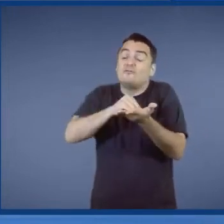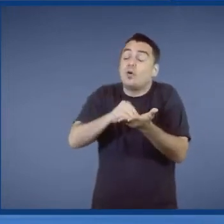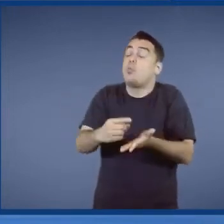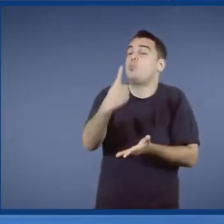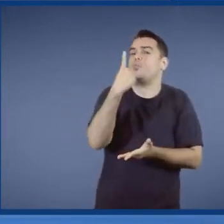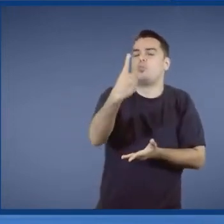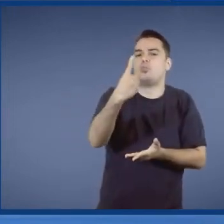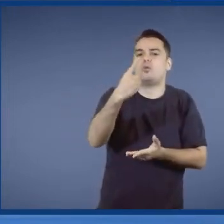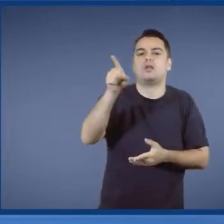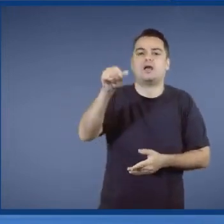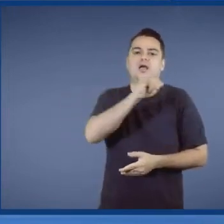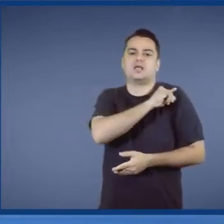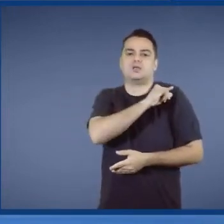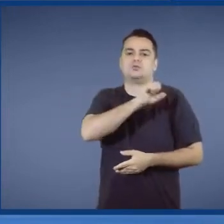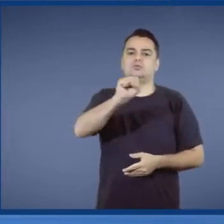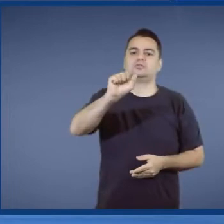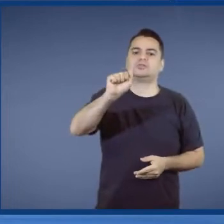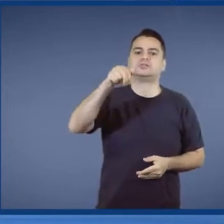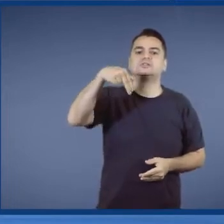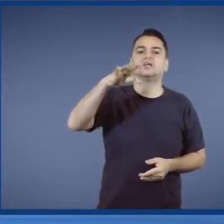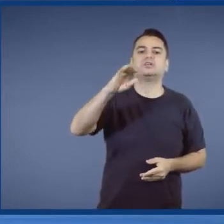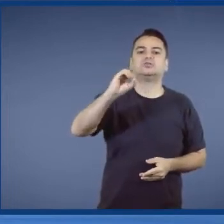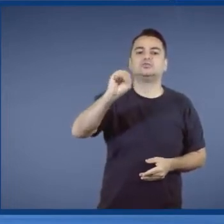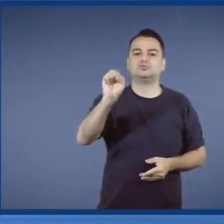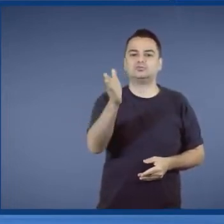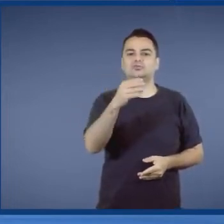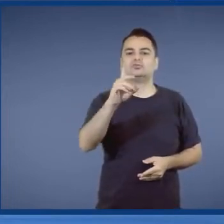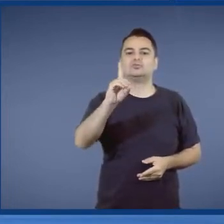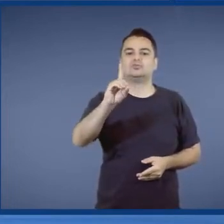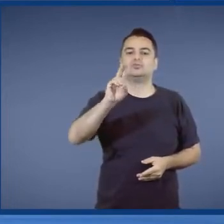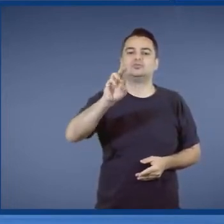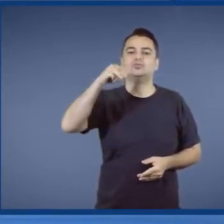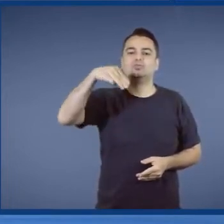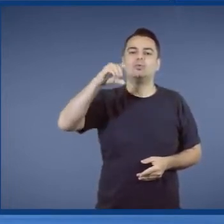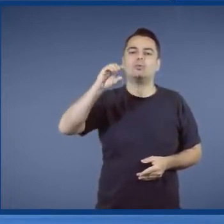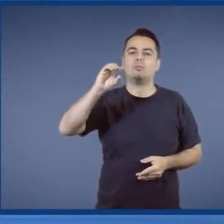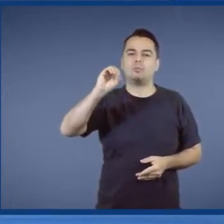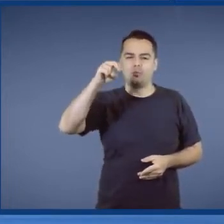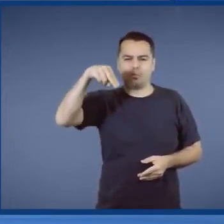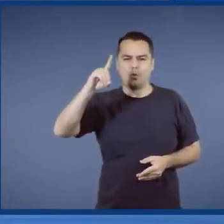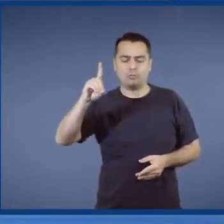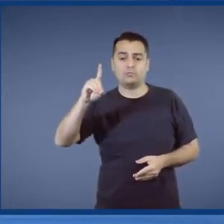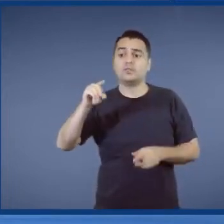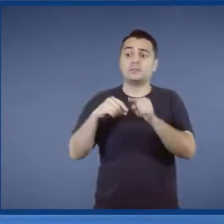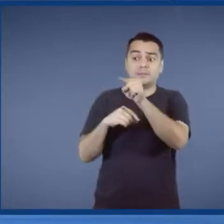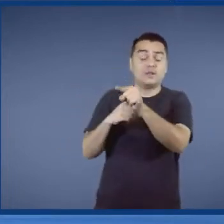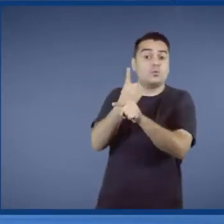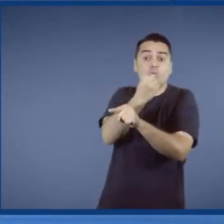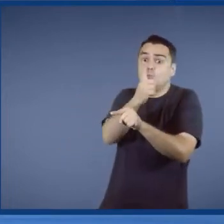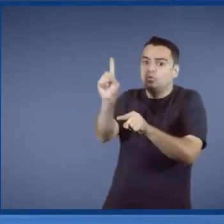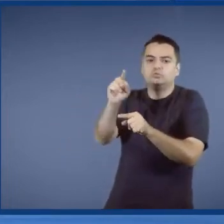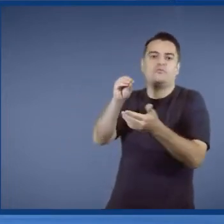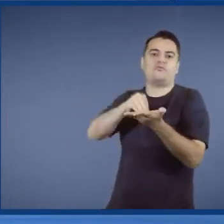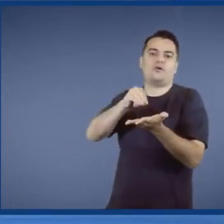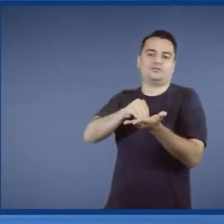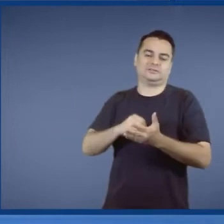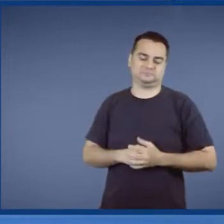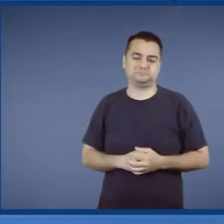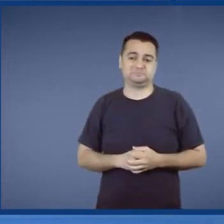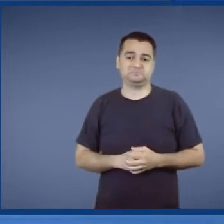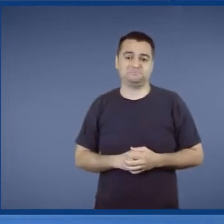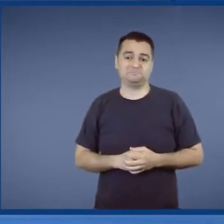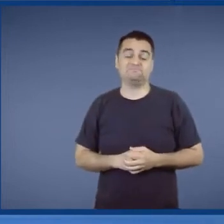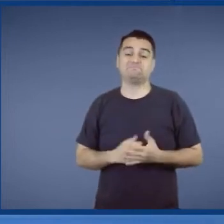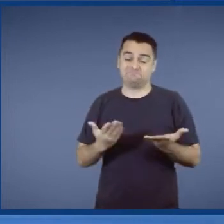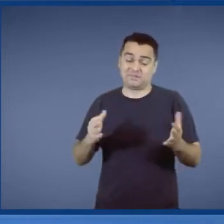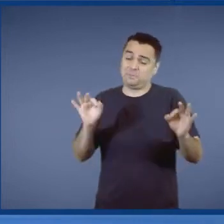Que vai ser leiloado em conjunto com o Galeão no ano que vem. E a pauta de 23, 24, 25 está construída. Isso